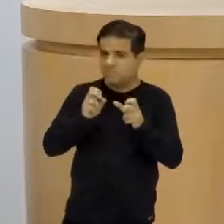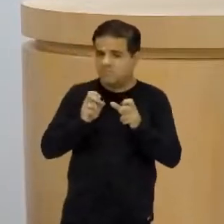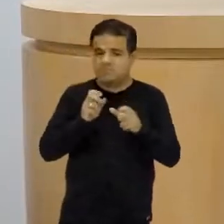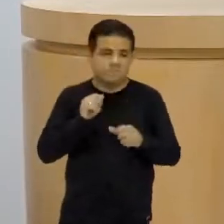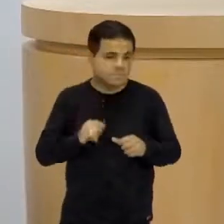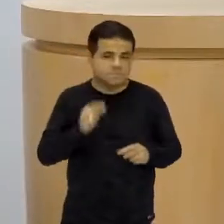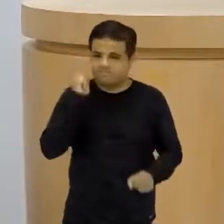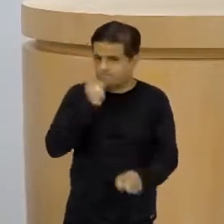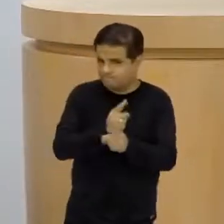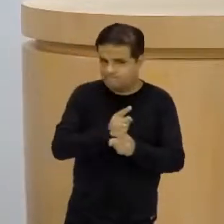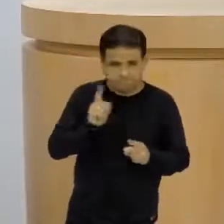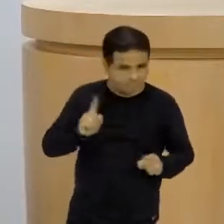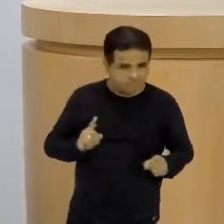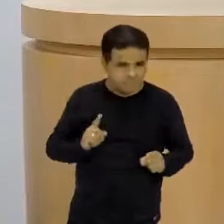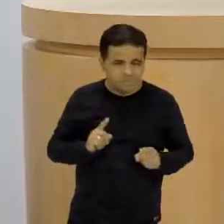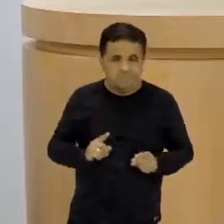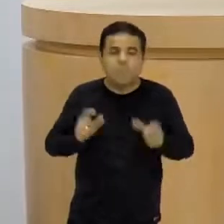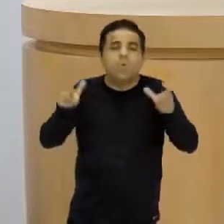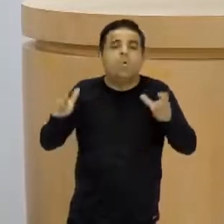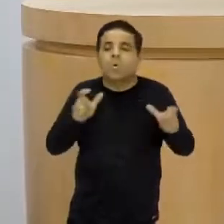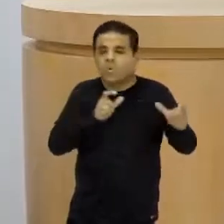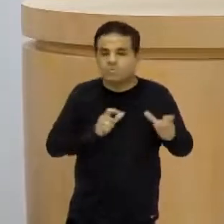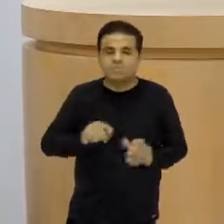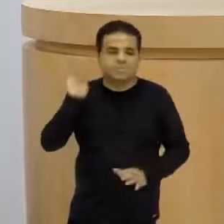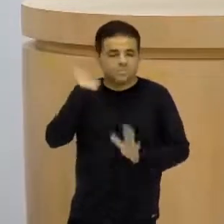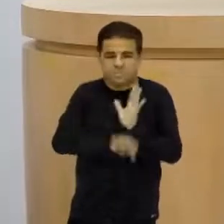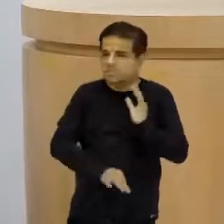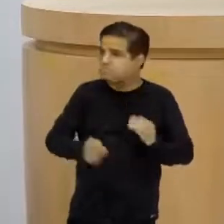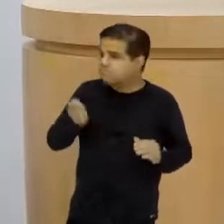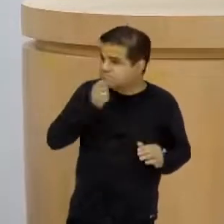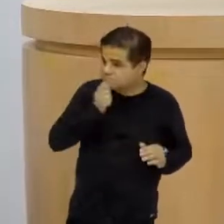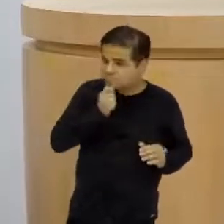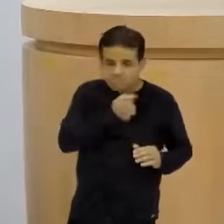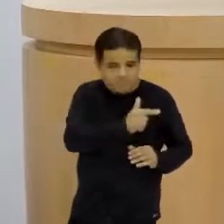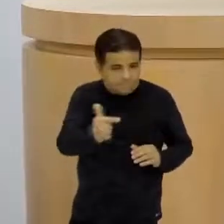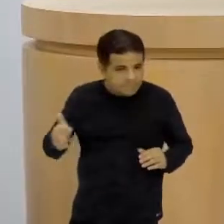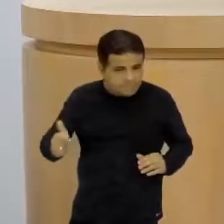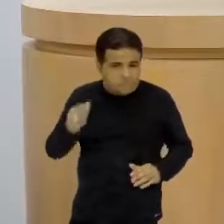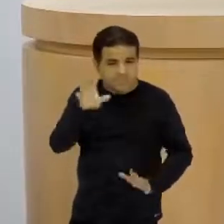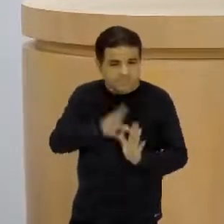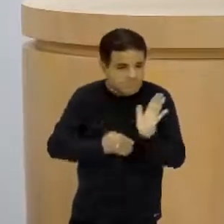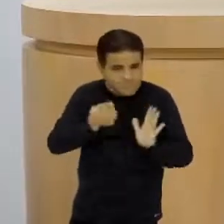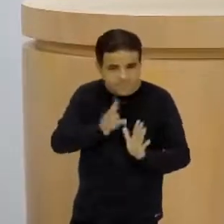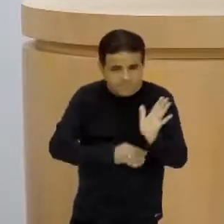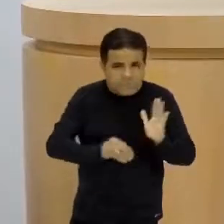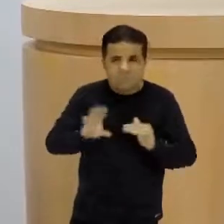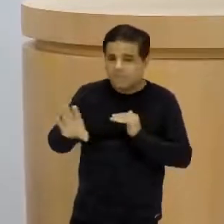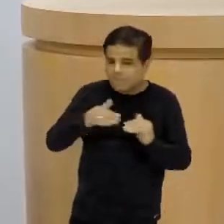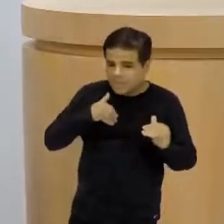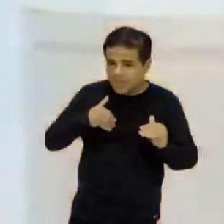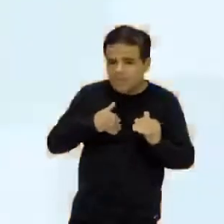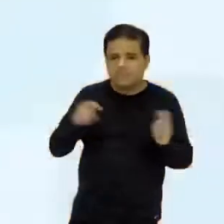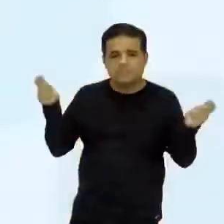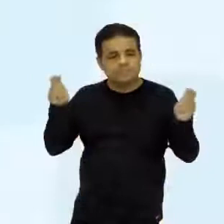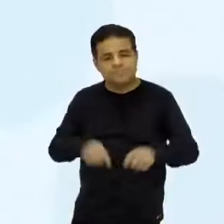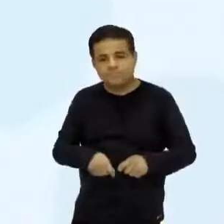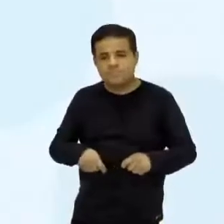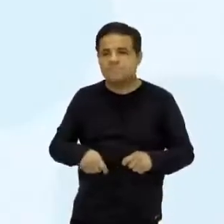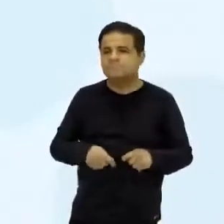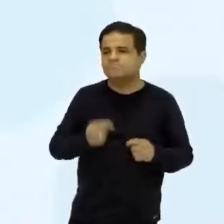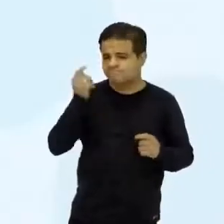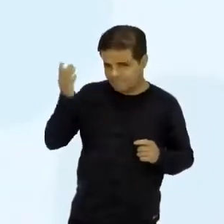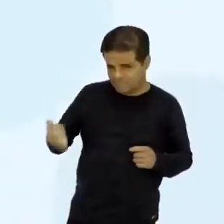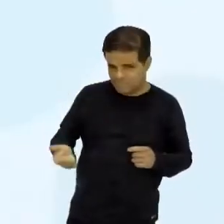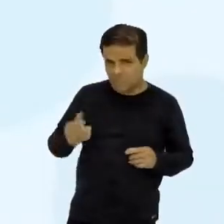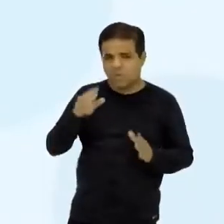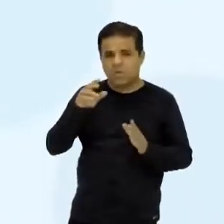Se vocês não acharem onde está no texto, não tiverem ali para copiar e mandar para a gente, podemos dizer que o autor,